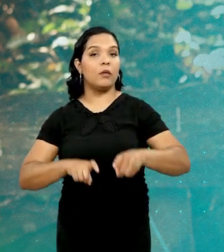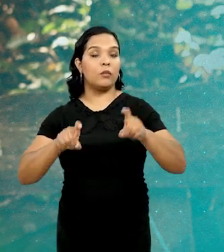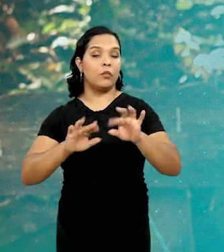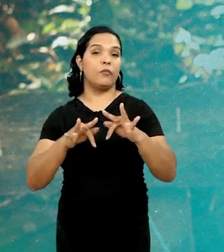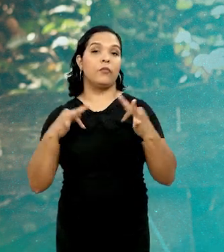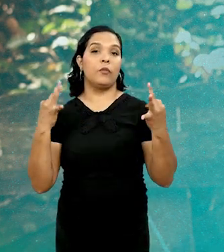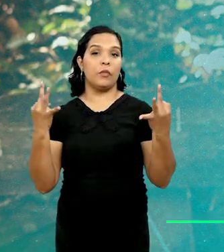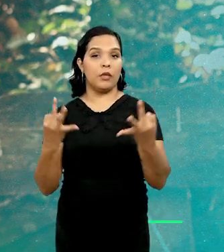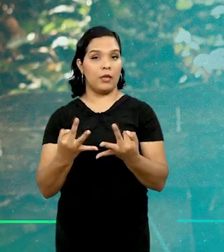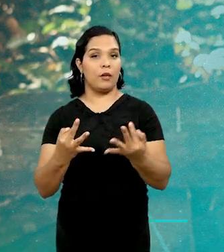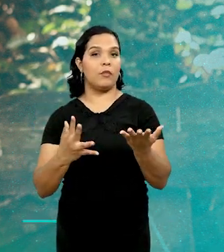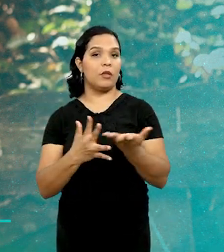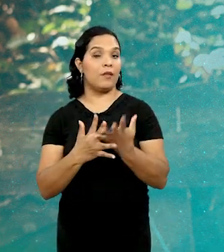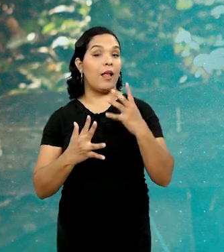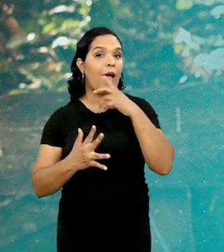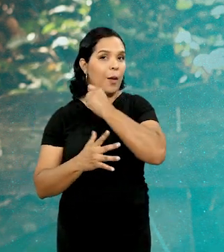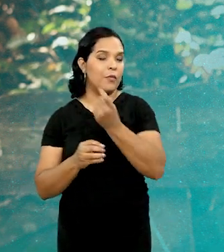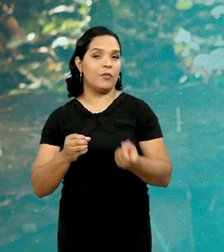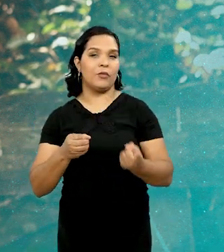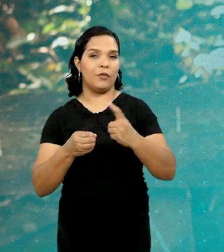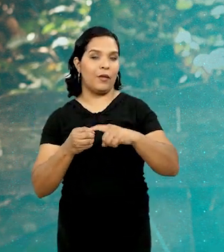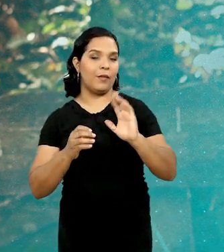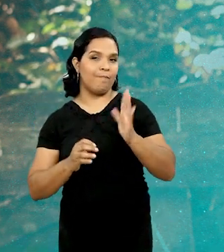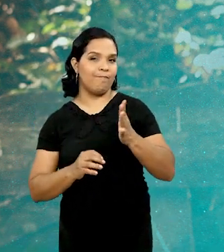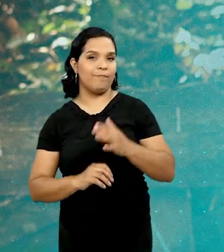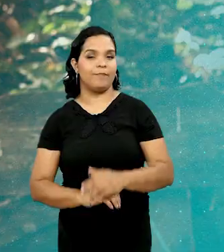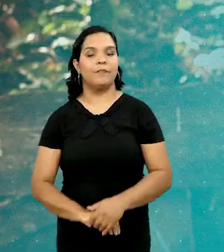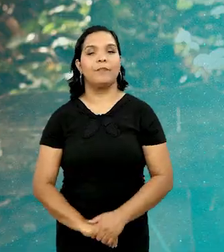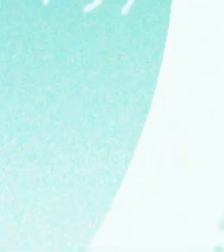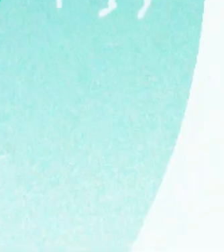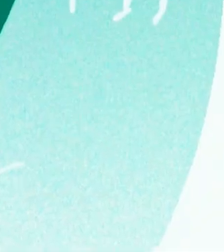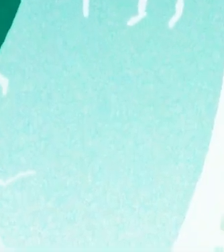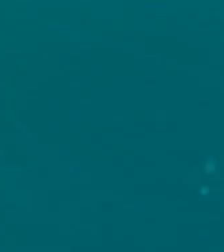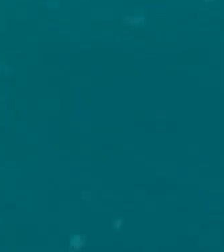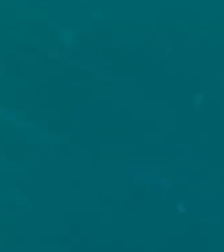da agricultura familiar. O intervalo é rápido, a gente volta já já.